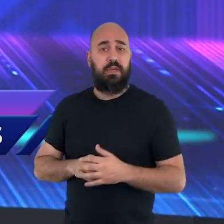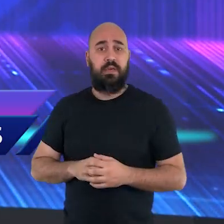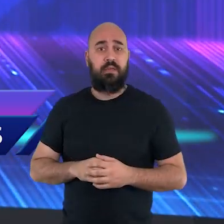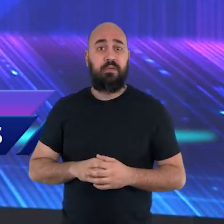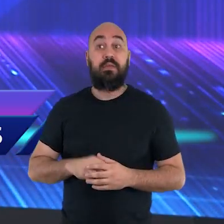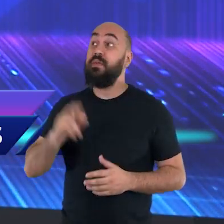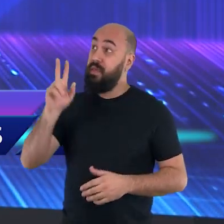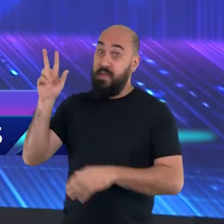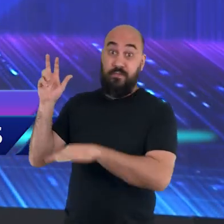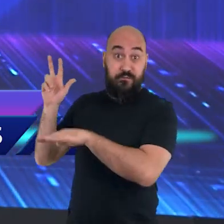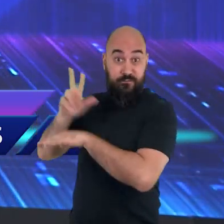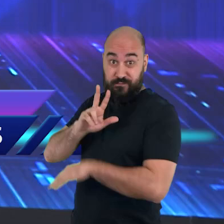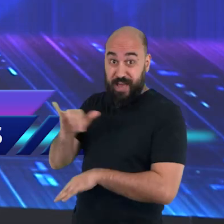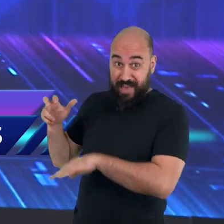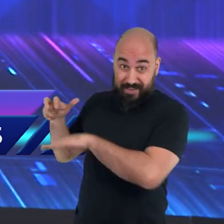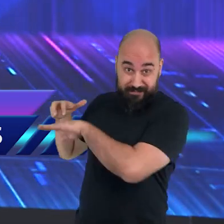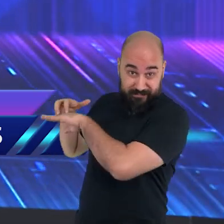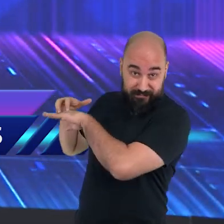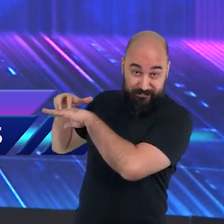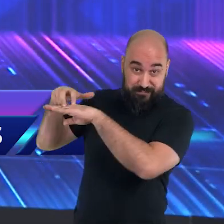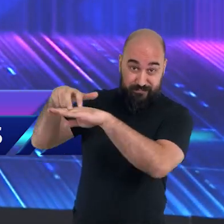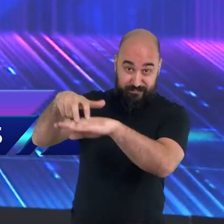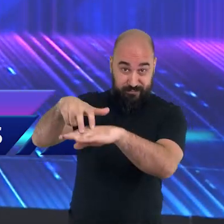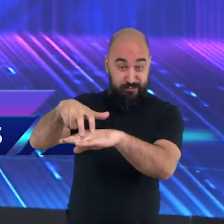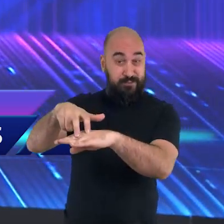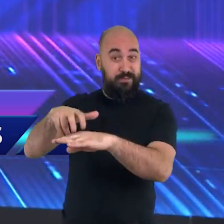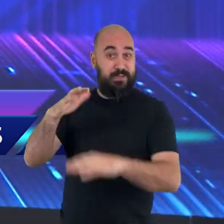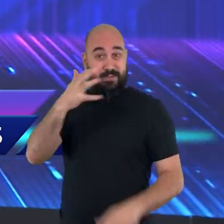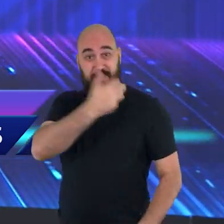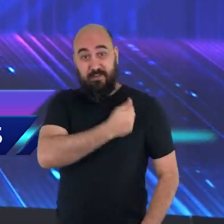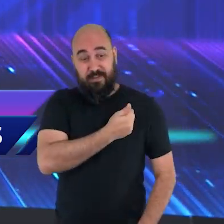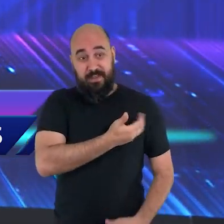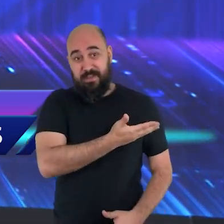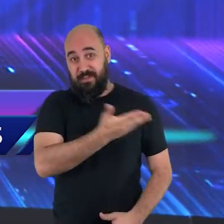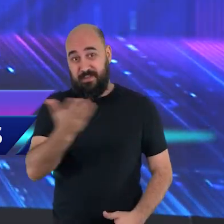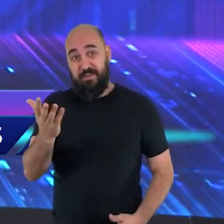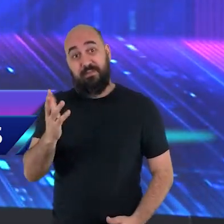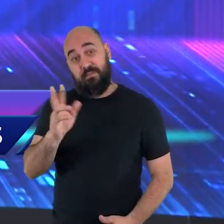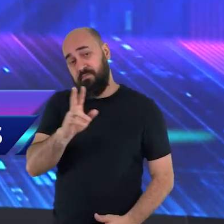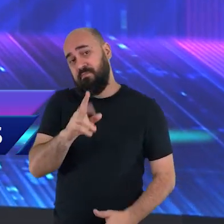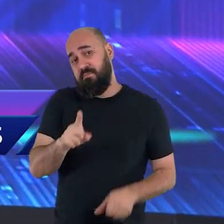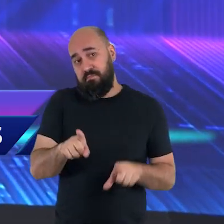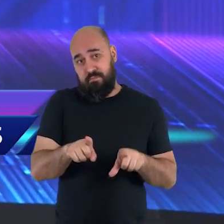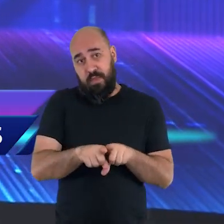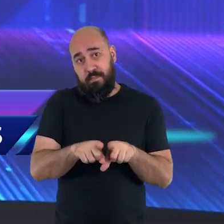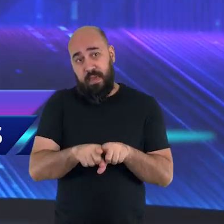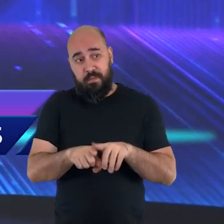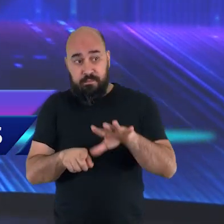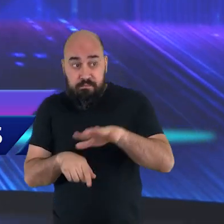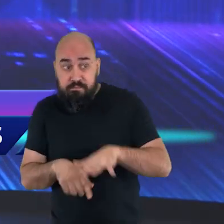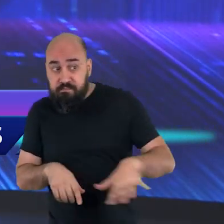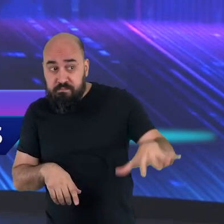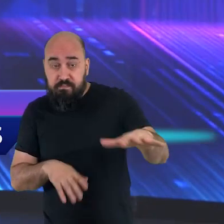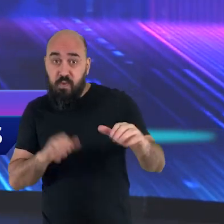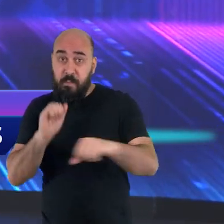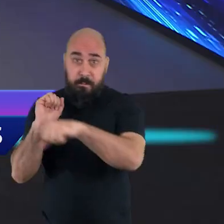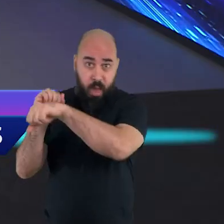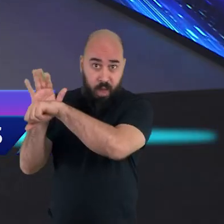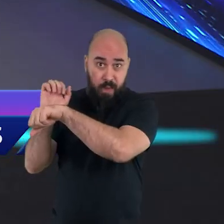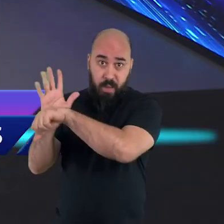Ele também virá para salvar uns e condenar outros. Alguns dias atrás, eu li uma história